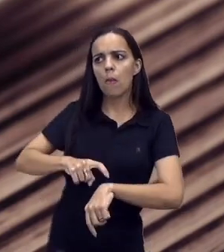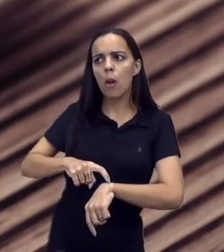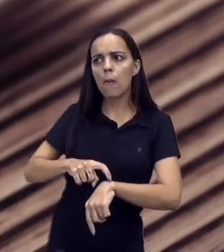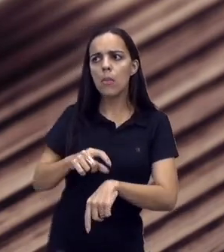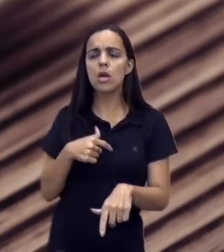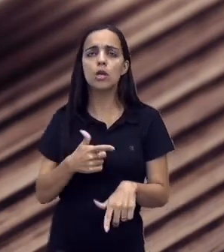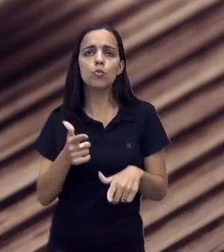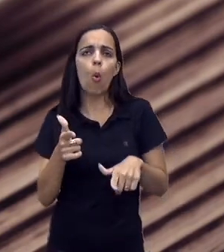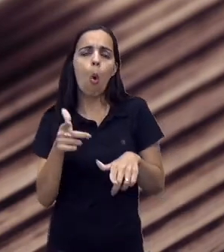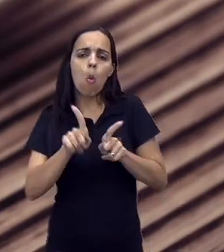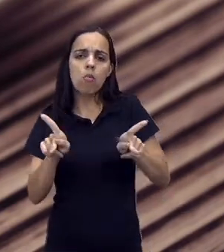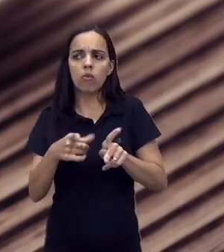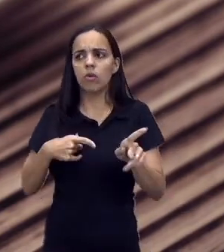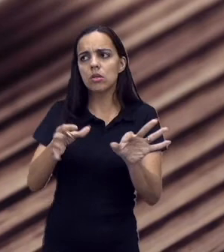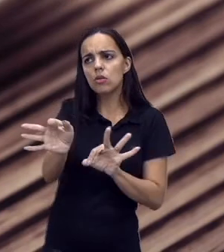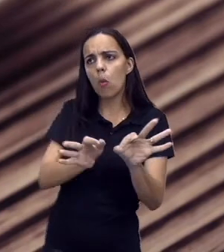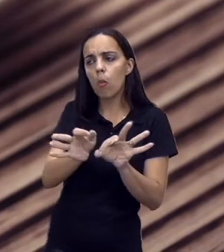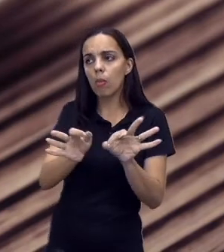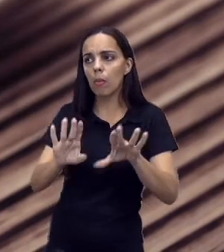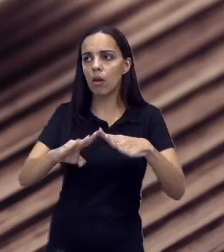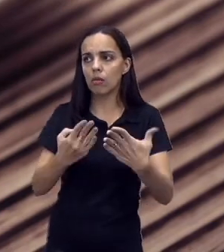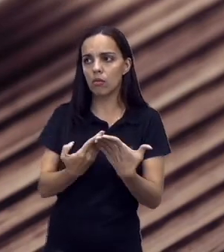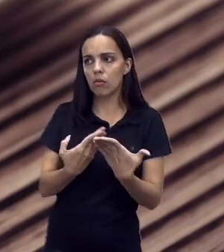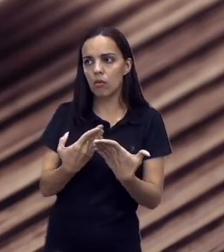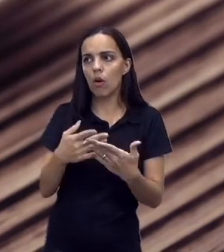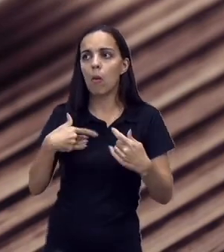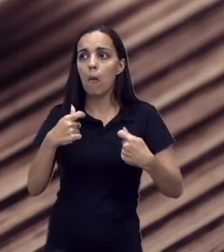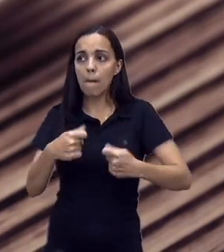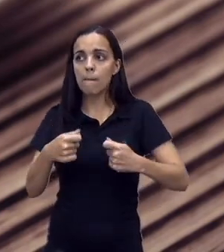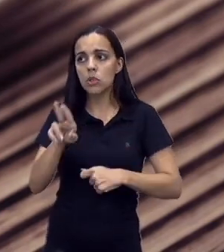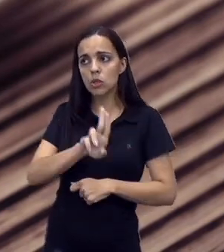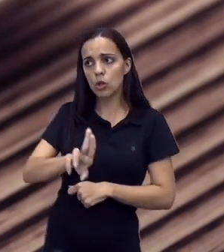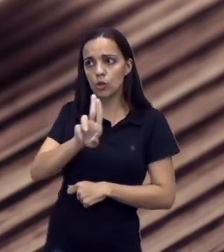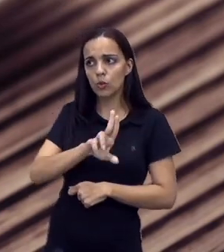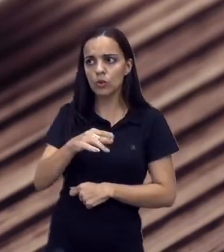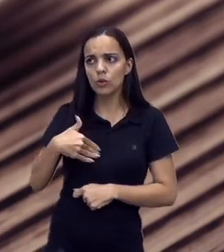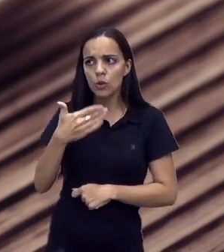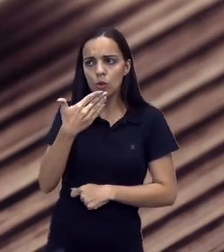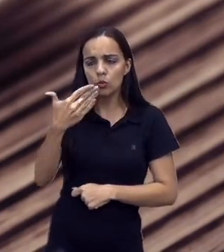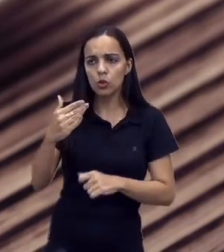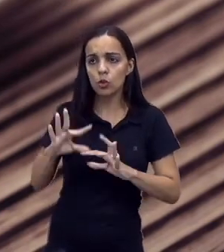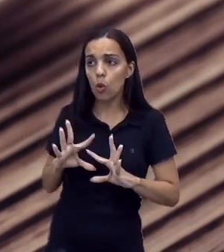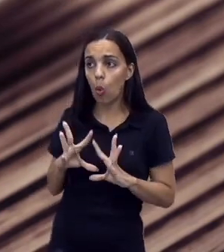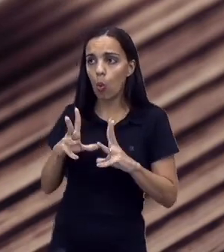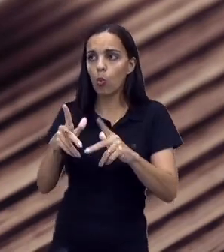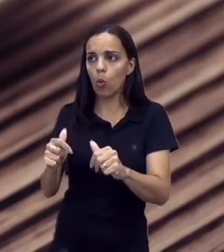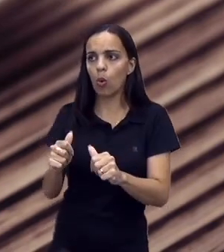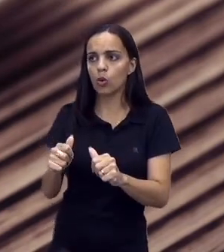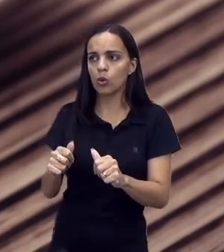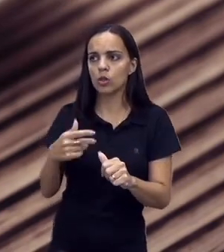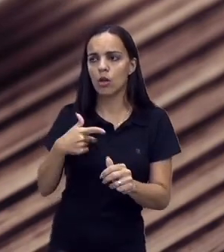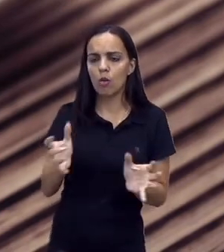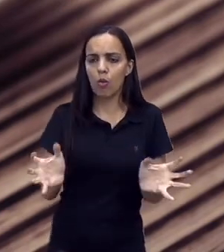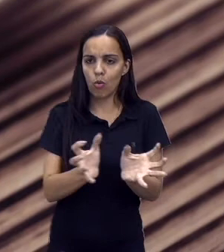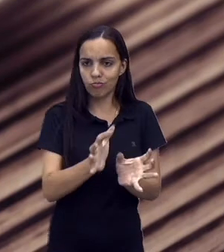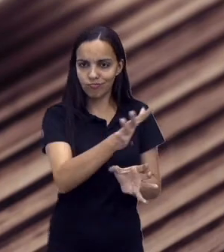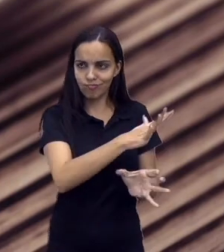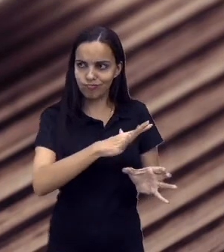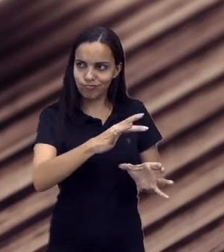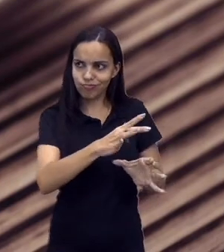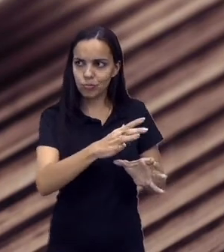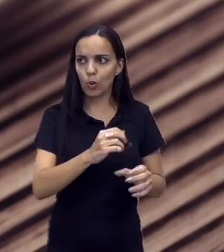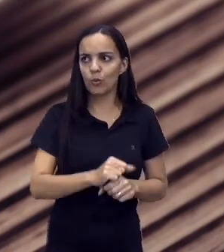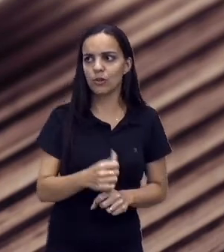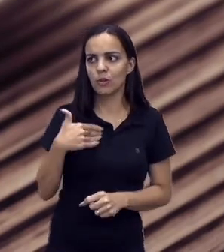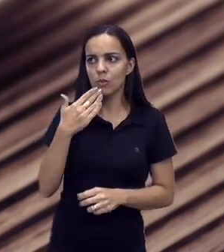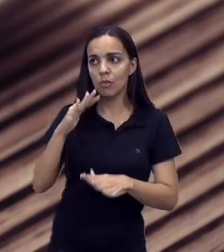esteja preparando sua aula. Agradeço pela atenção do Senhor e que, em nome de todos, o meu pedido seja aceito para melhoria